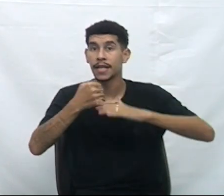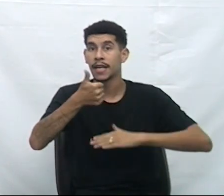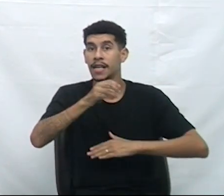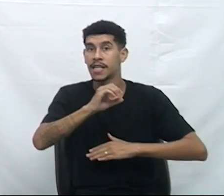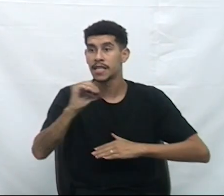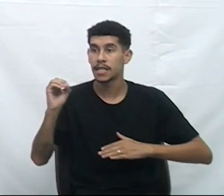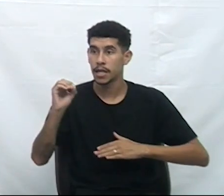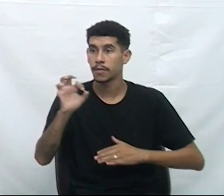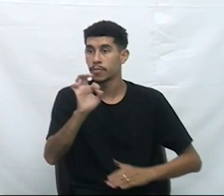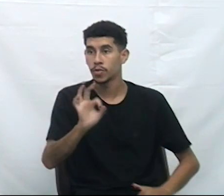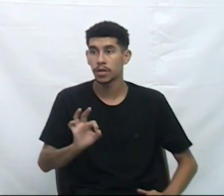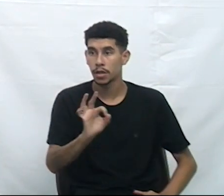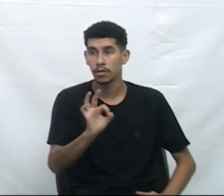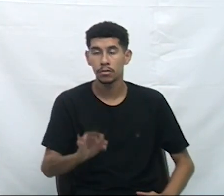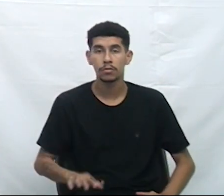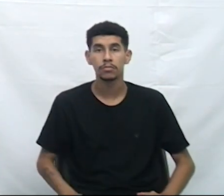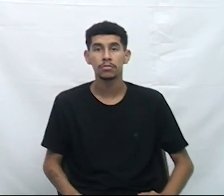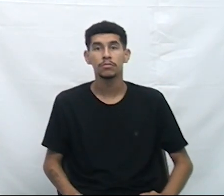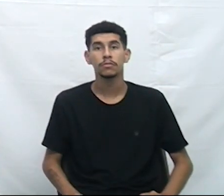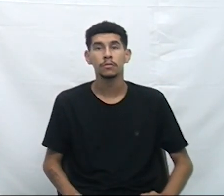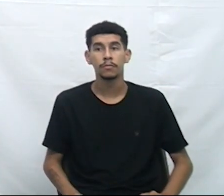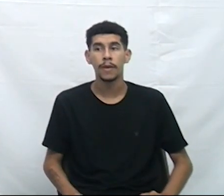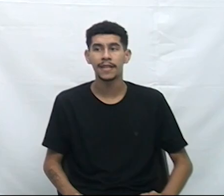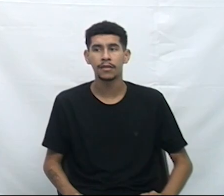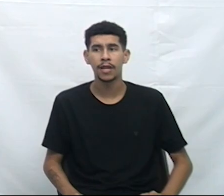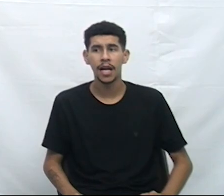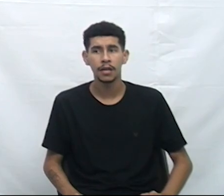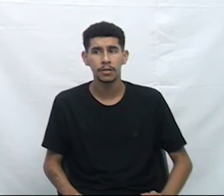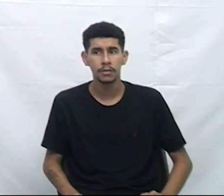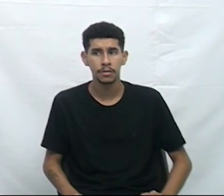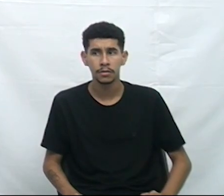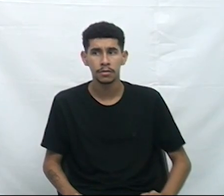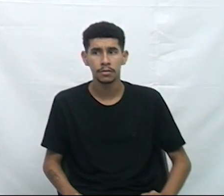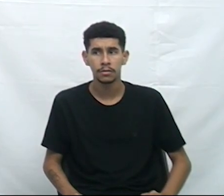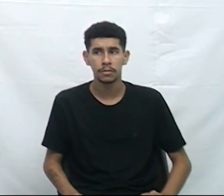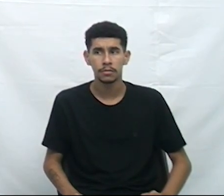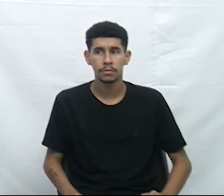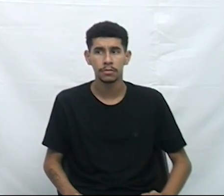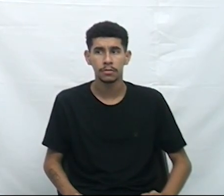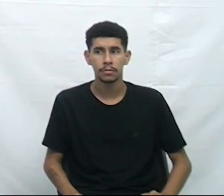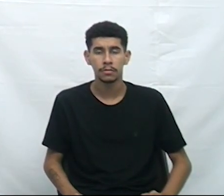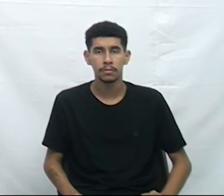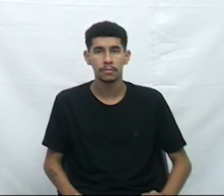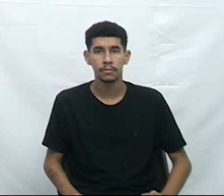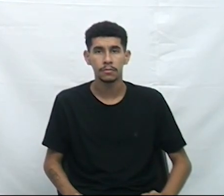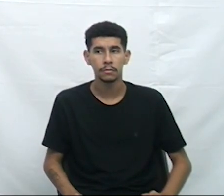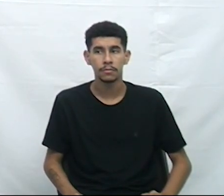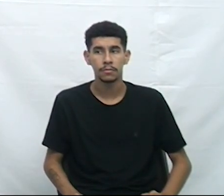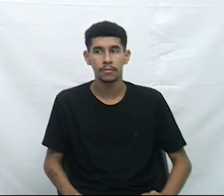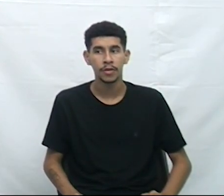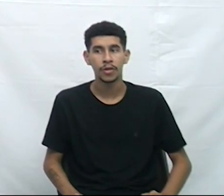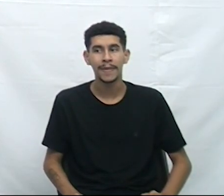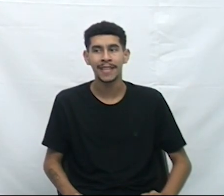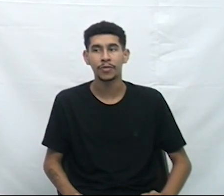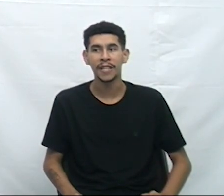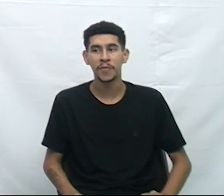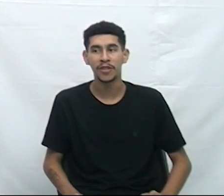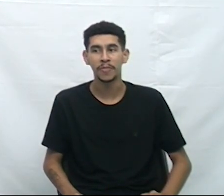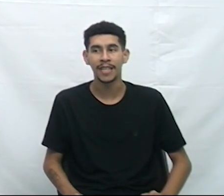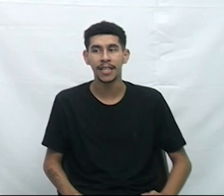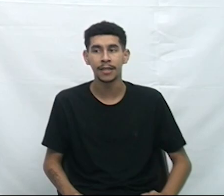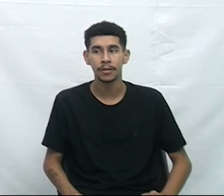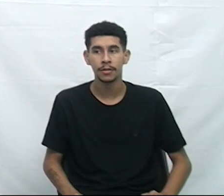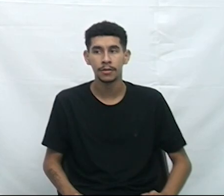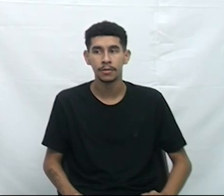Também é preocupante. Os veículos afins podem ocorrer abastecimento de uma hora e meia,